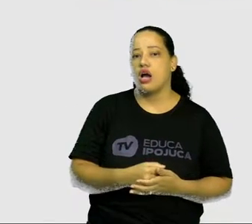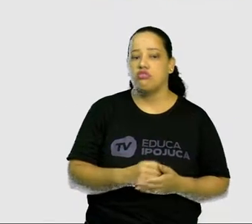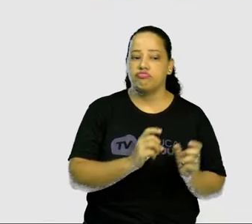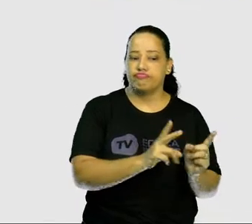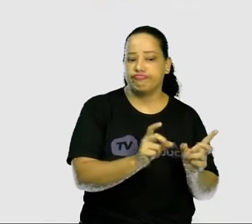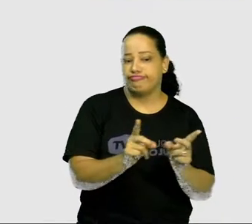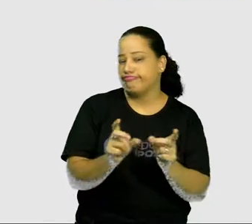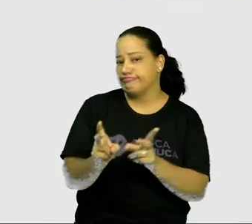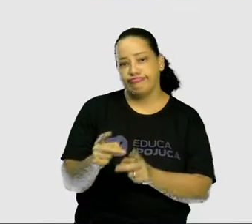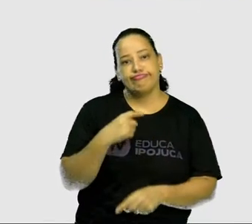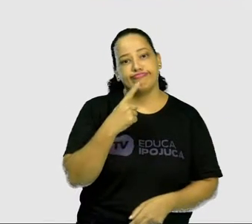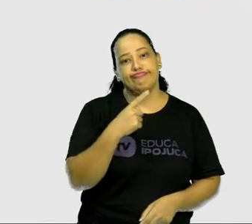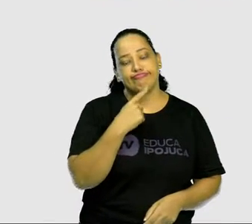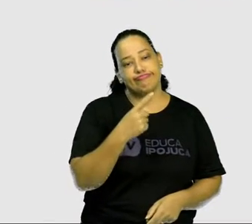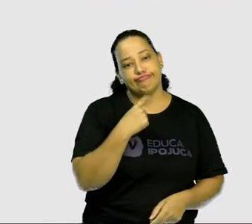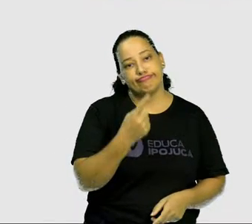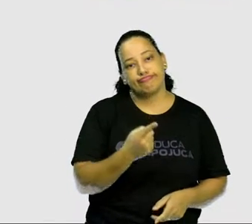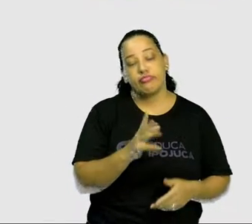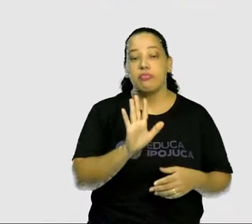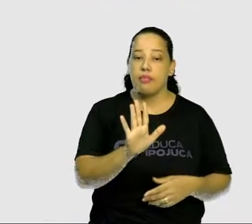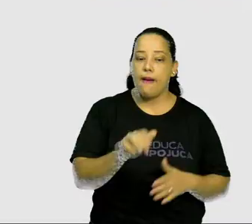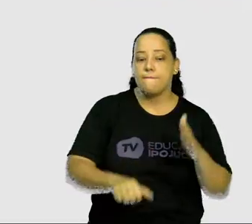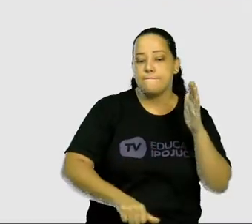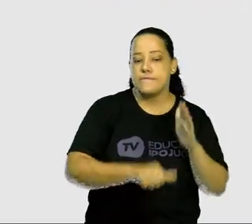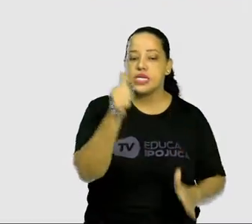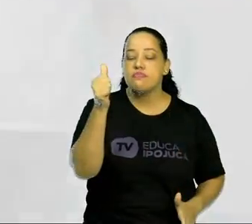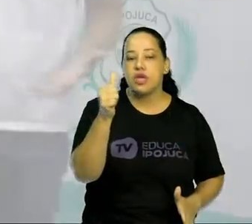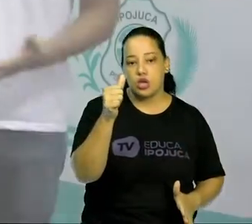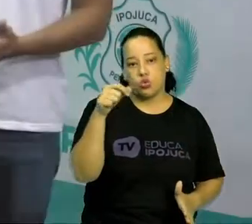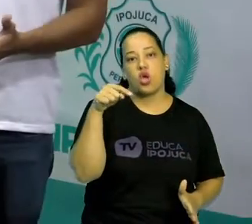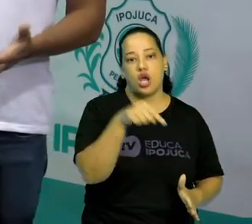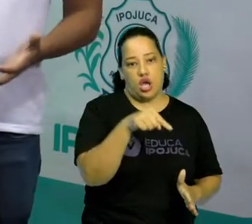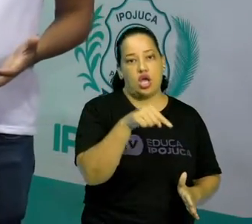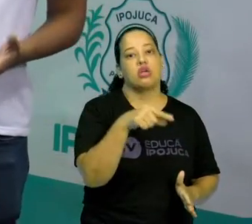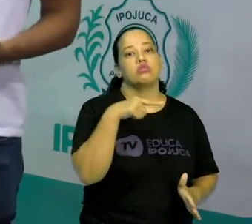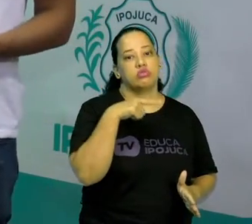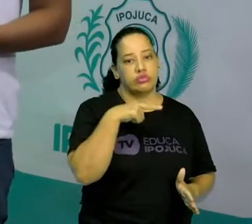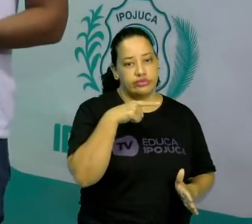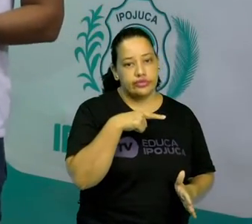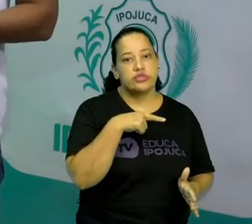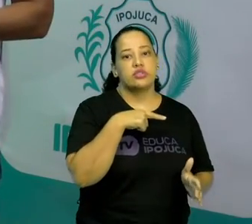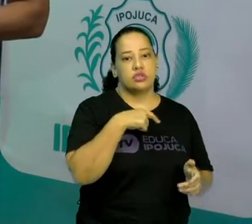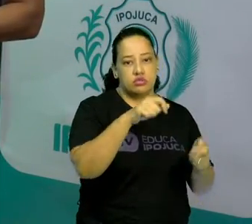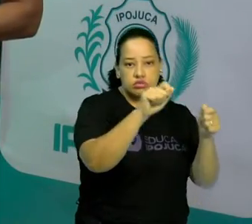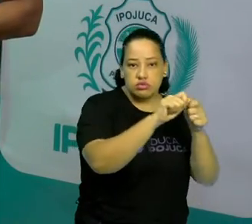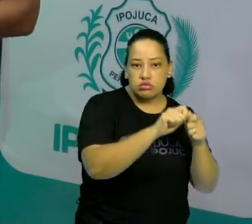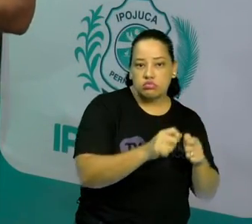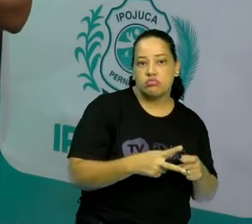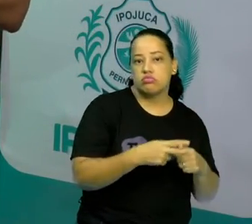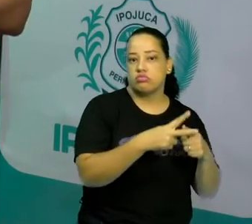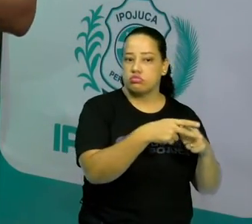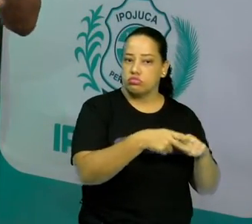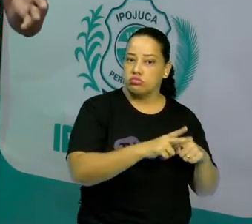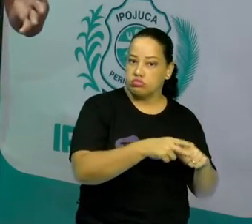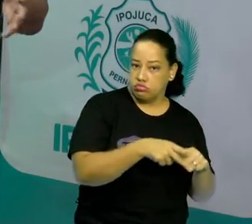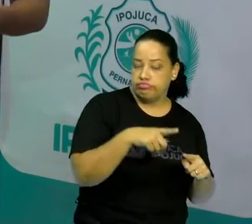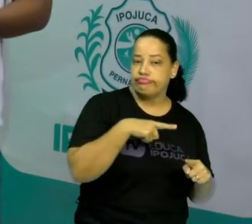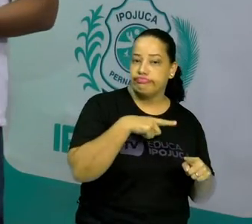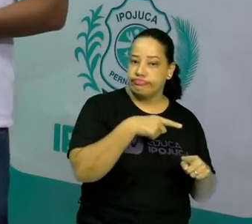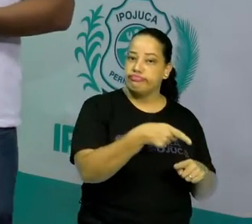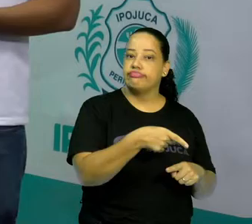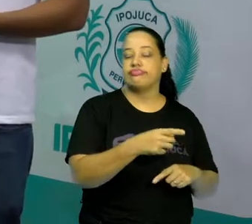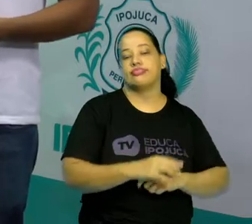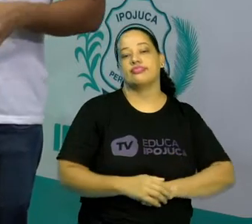comercializado, mas ele foi o primeiro, o percursor de toda essa trajetória que a gente tem dos jogos